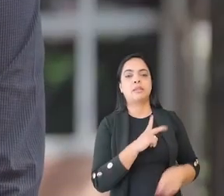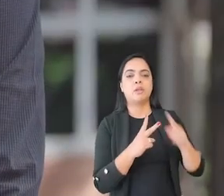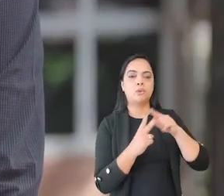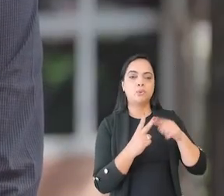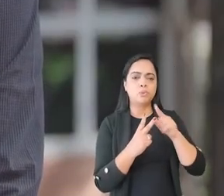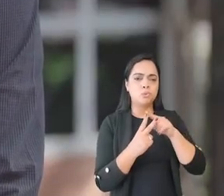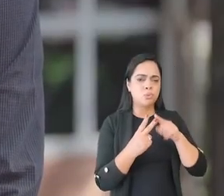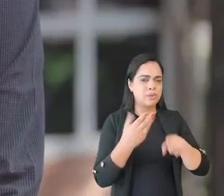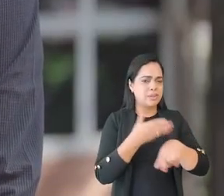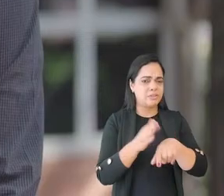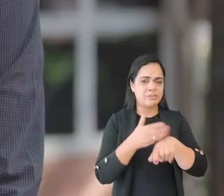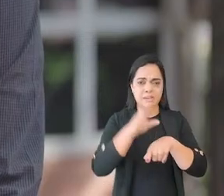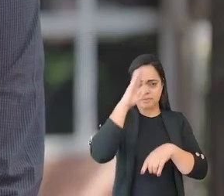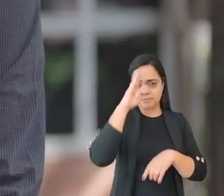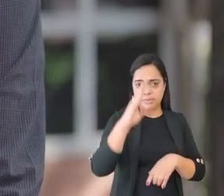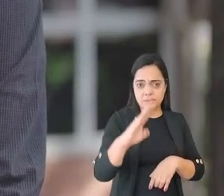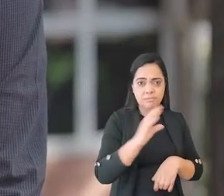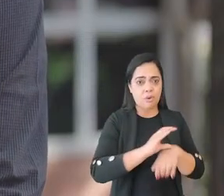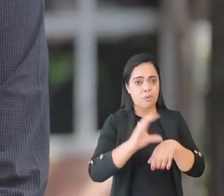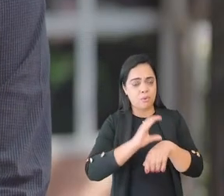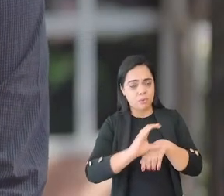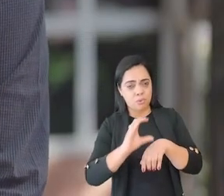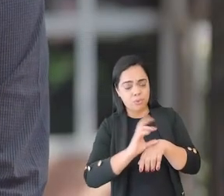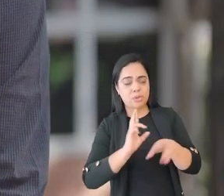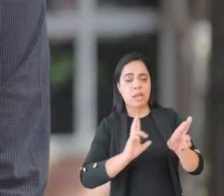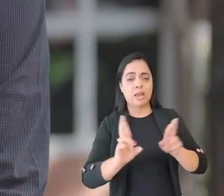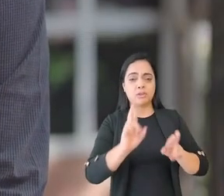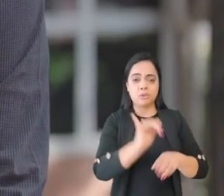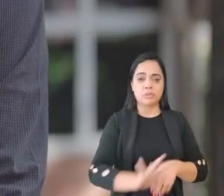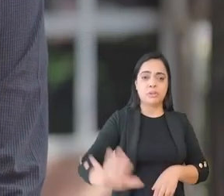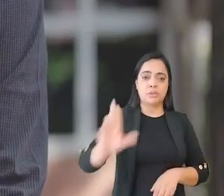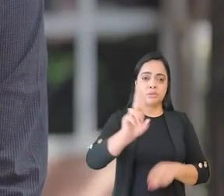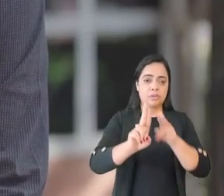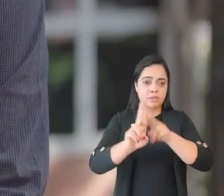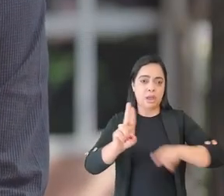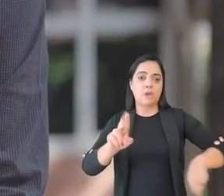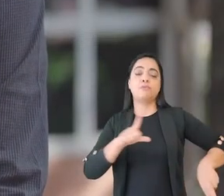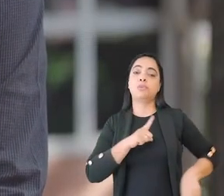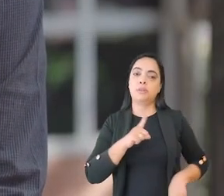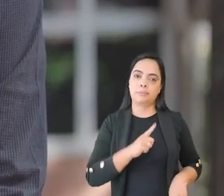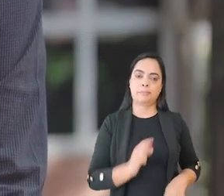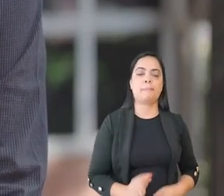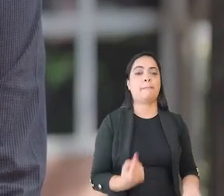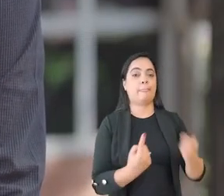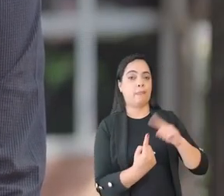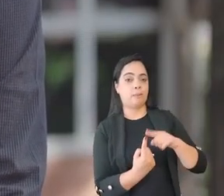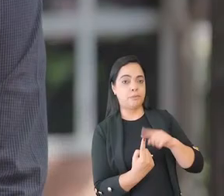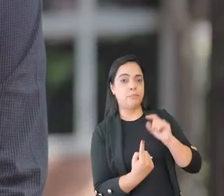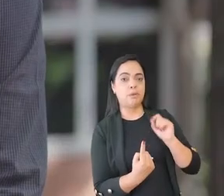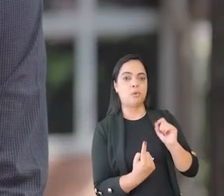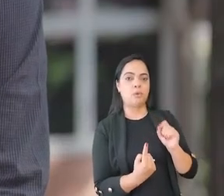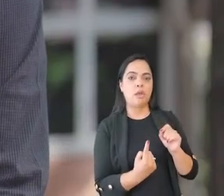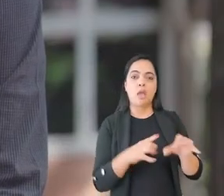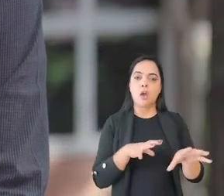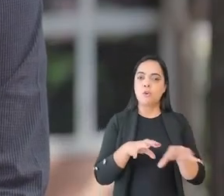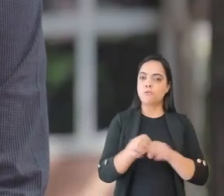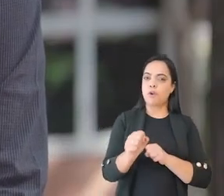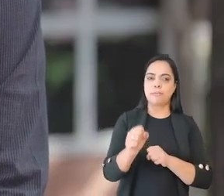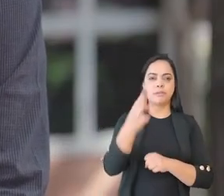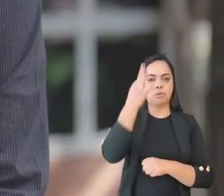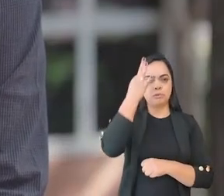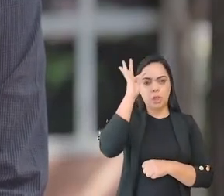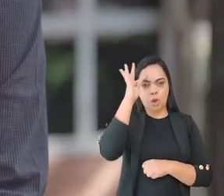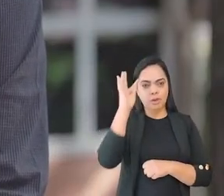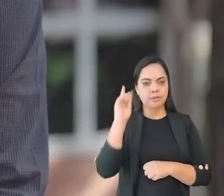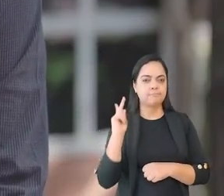atividades que o curso de Relações Internacionais da Universidade Federal de Operilândia oferece aos estudantes. O primeiro é uma sólida formação